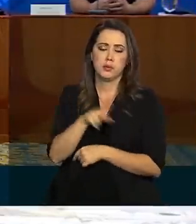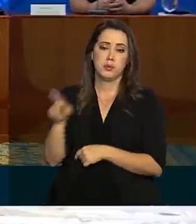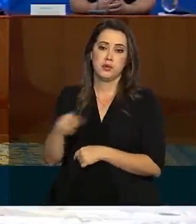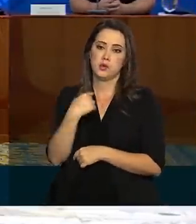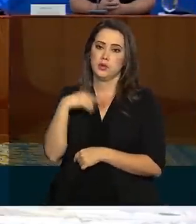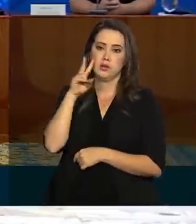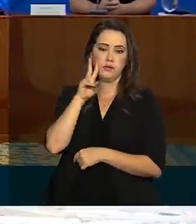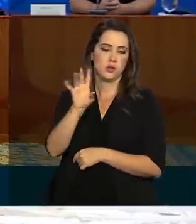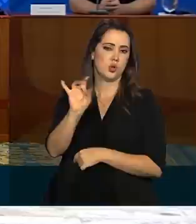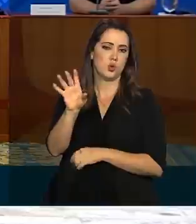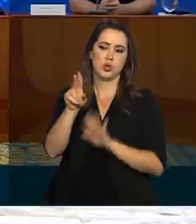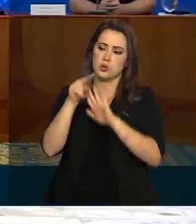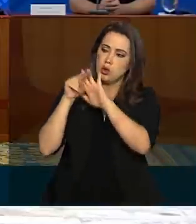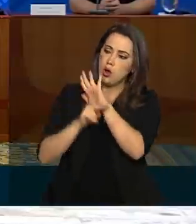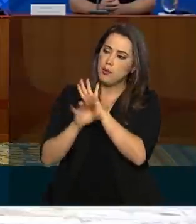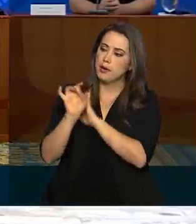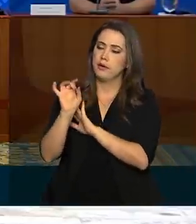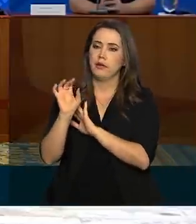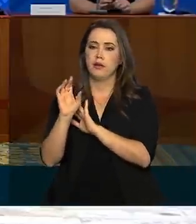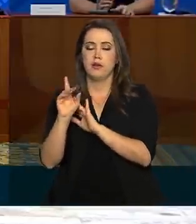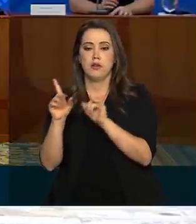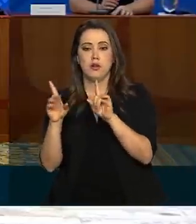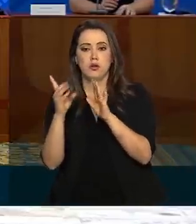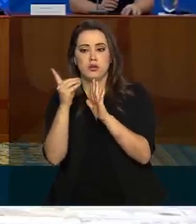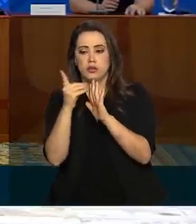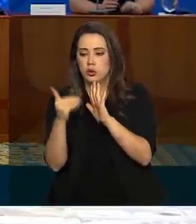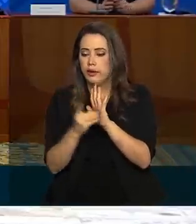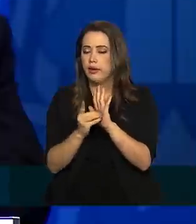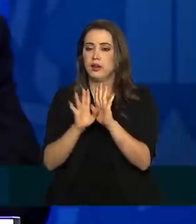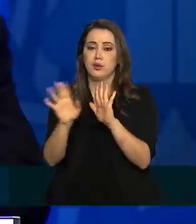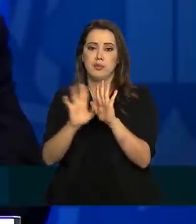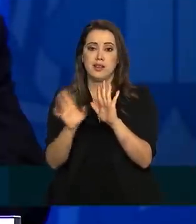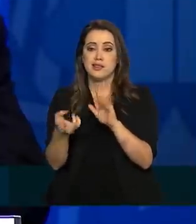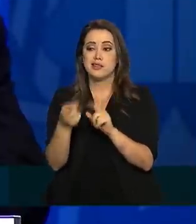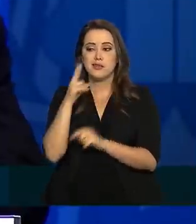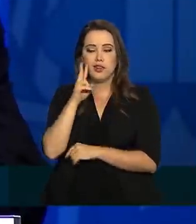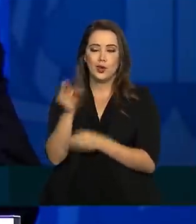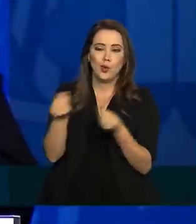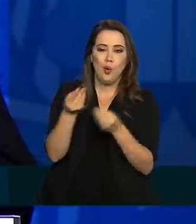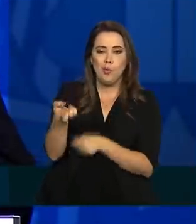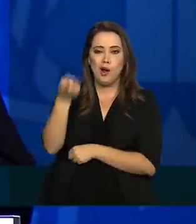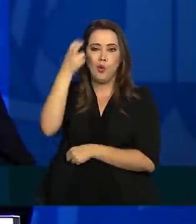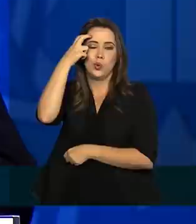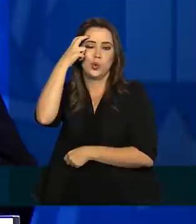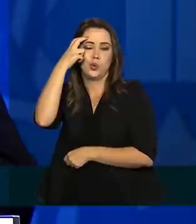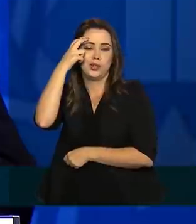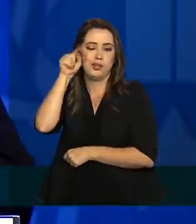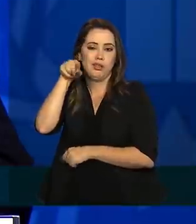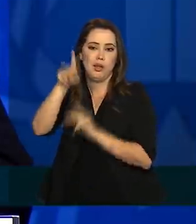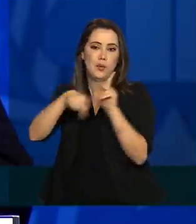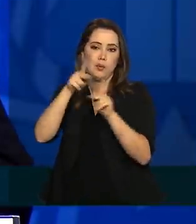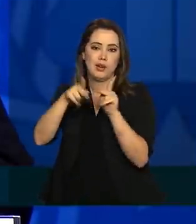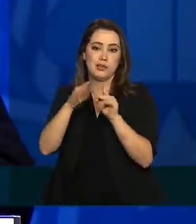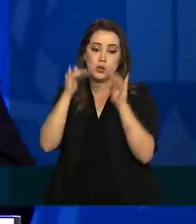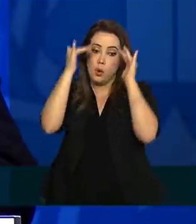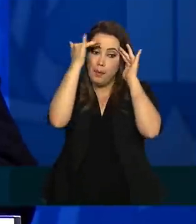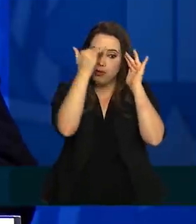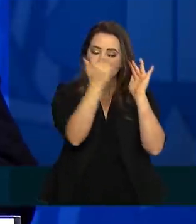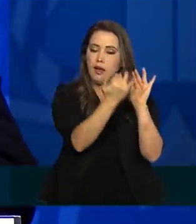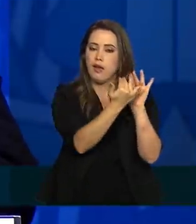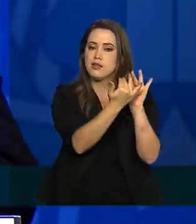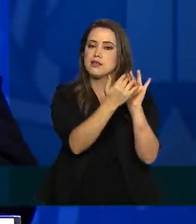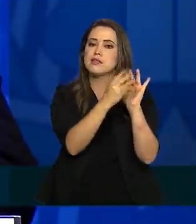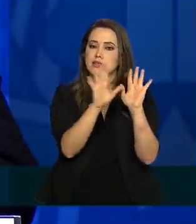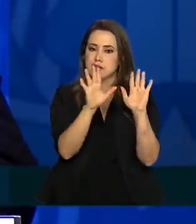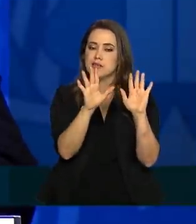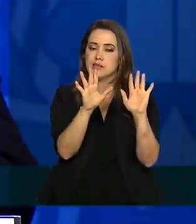não apenas as normativas, por exemplo, um decreto, mas os aspectos culturais da população em obedecer mais ou menos aquele decreto.